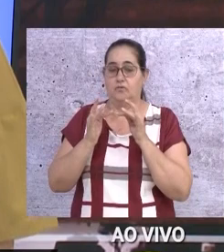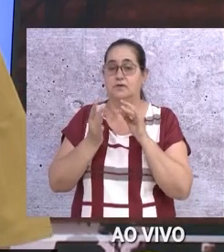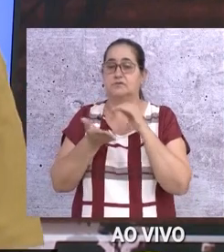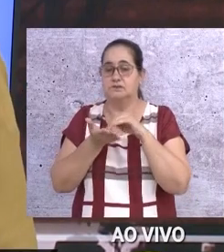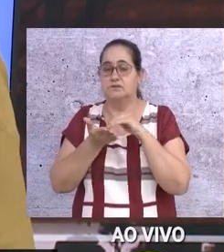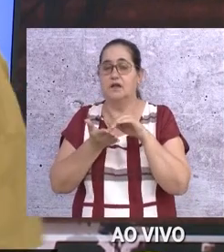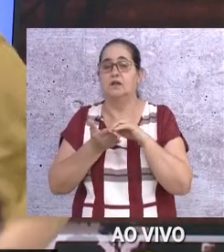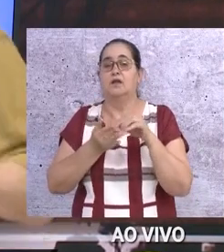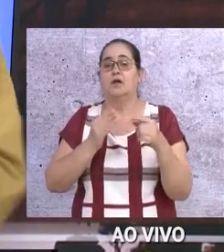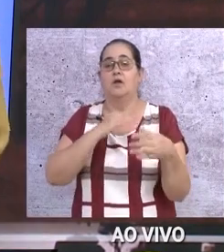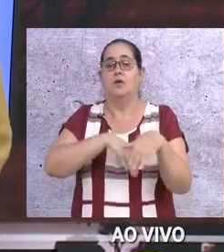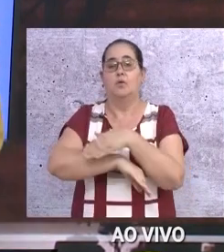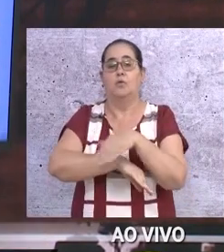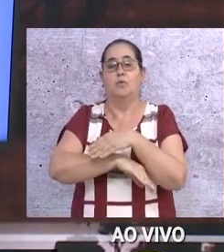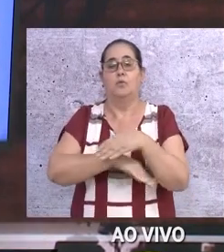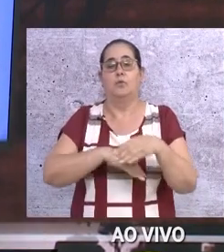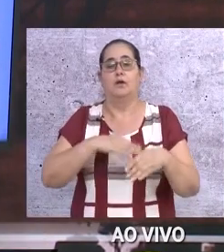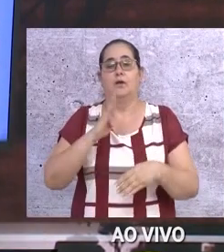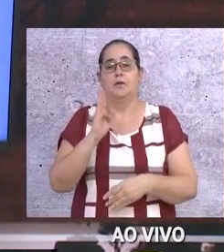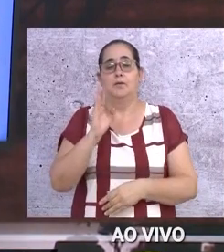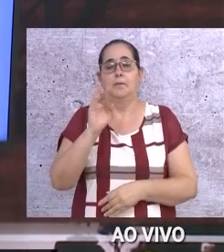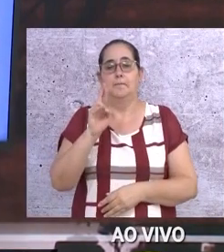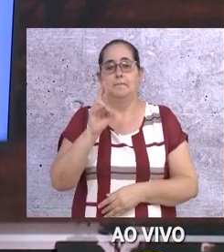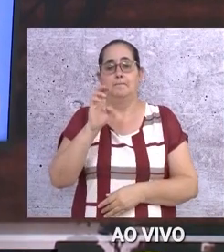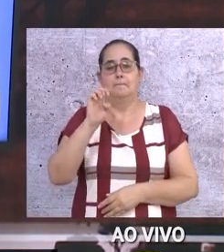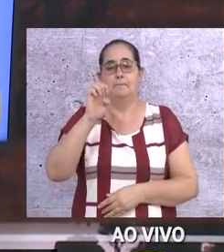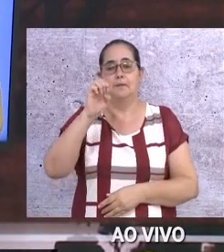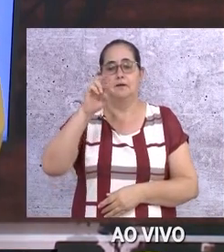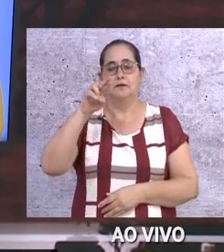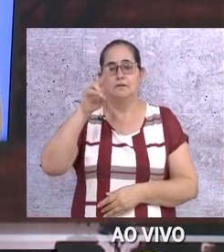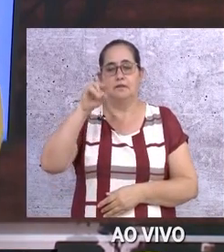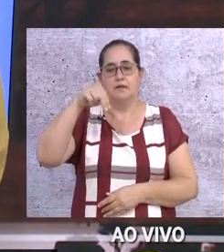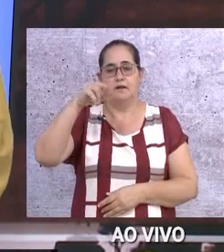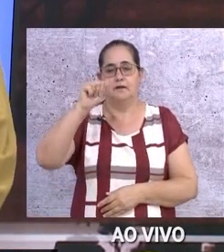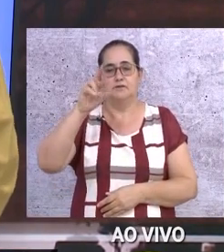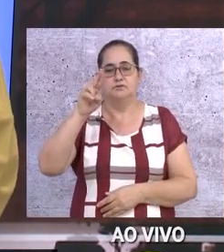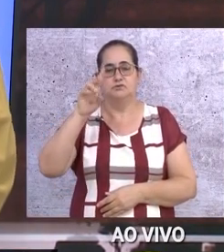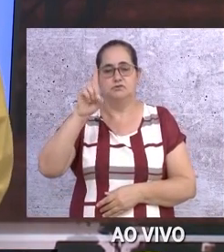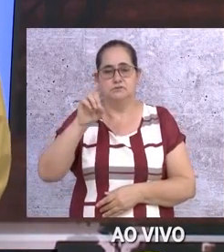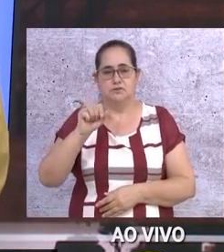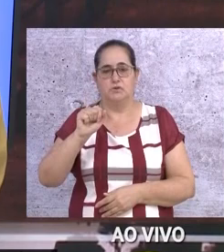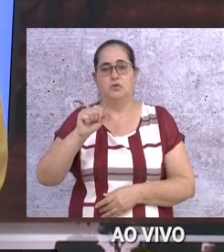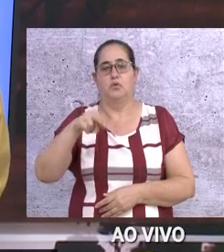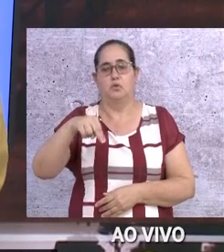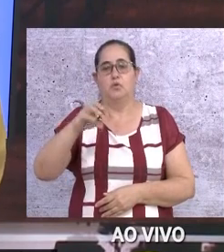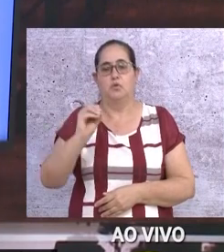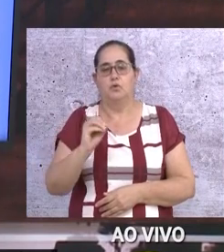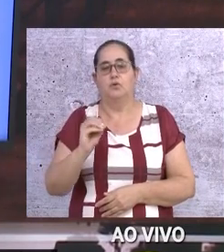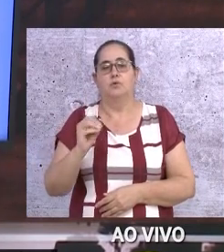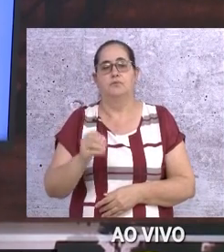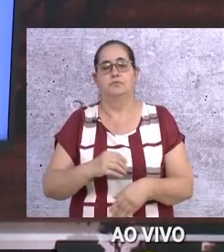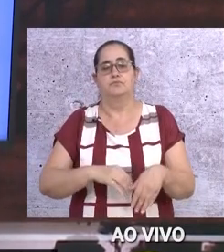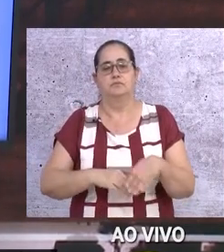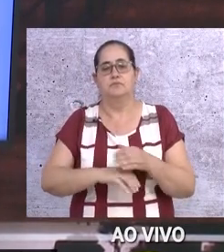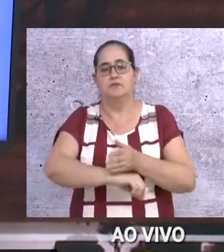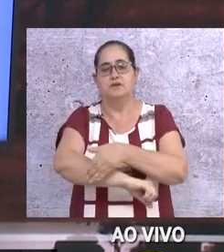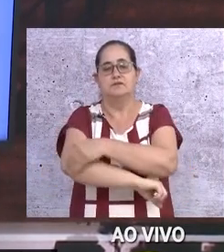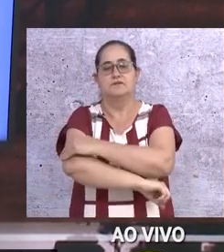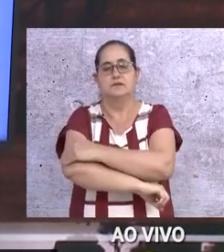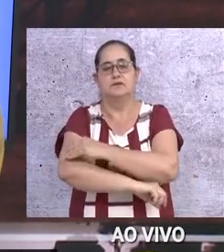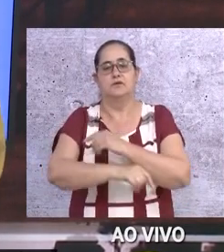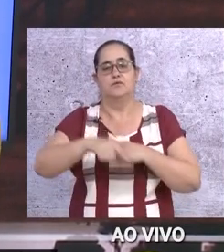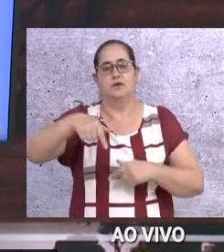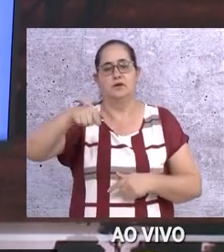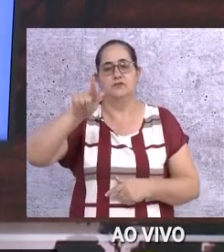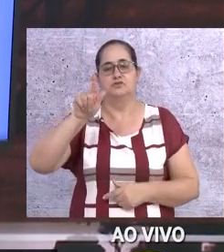é ali na rua Bernardino, com a Generosa, 4075. Ali na Redentora? No centro, No